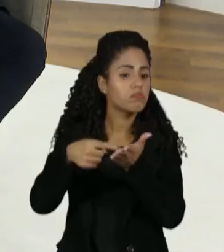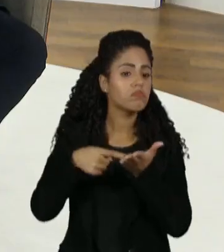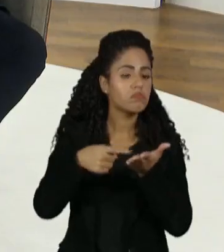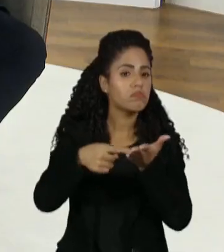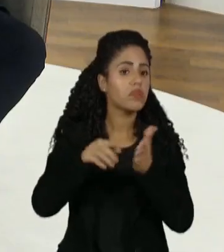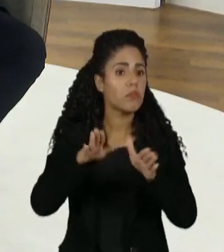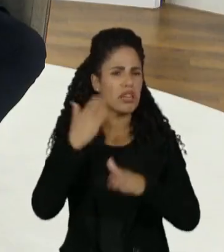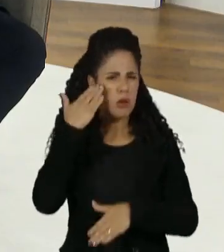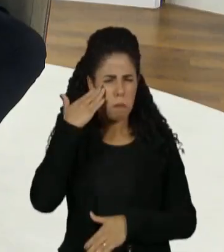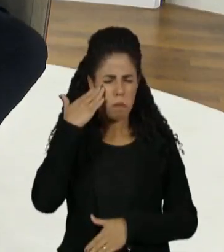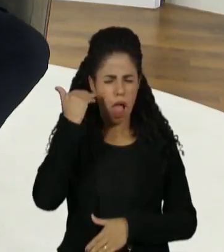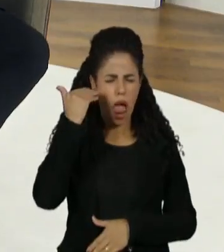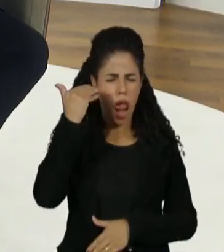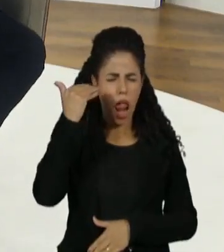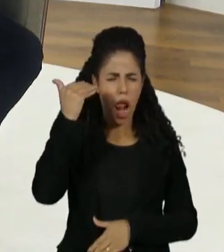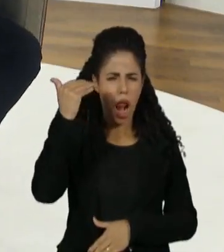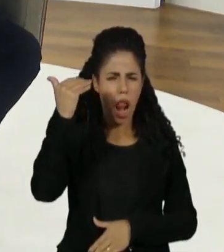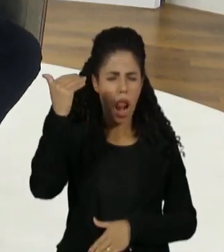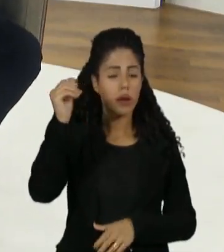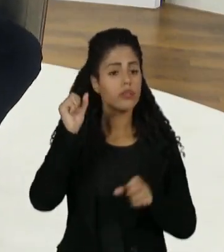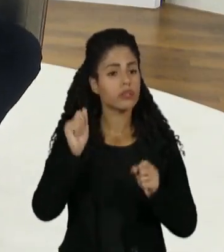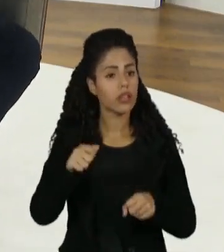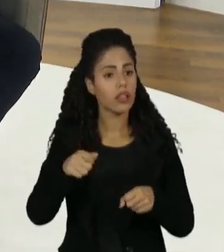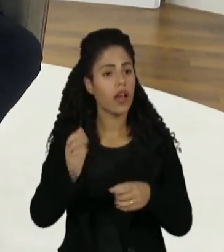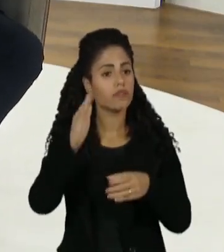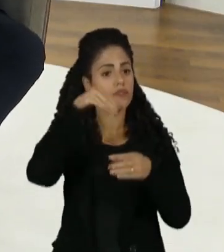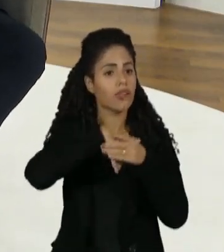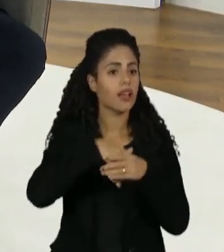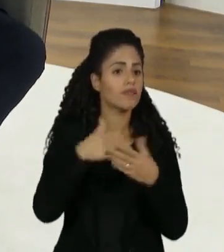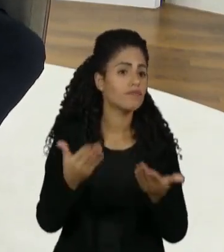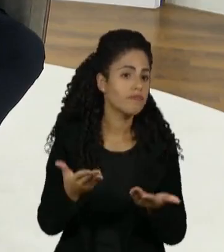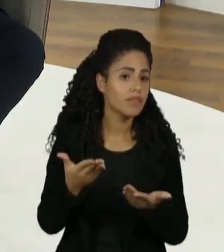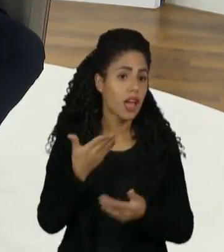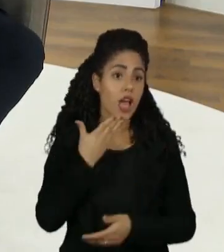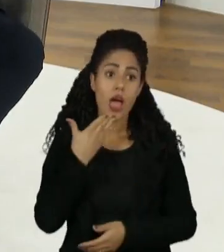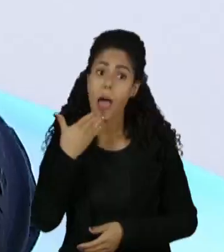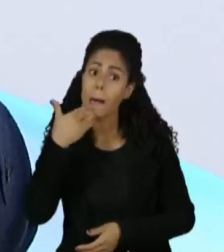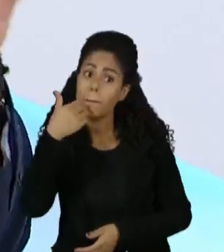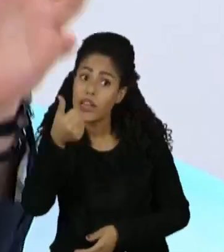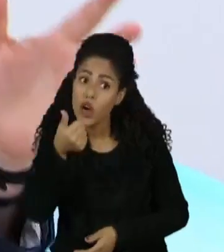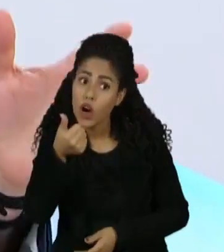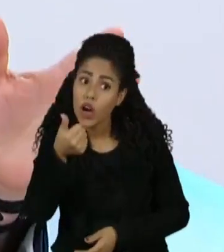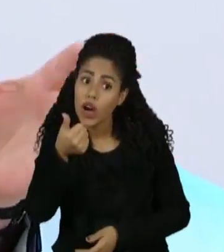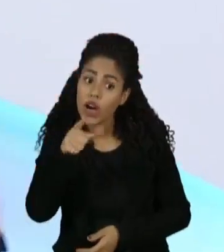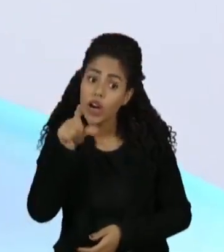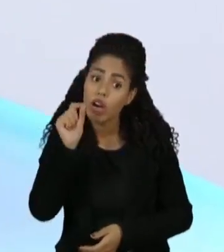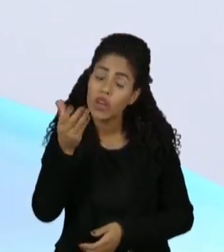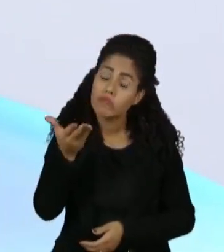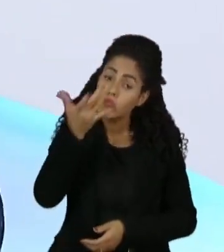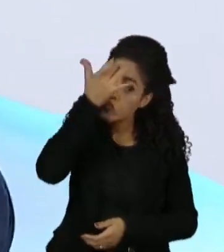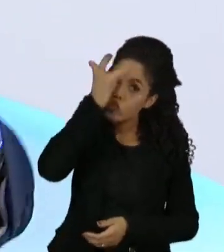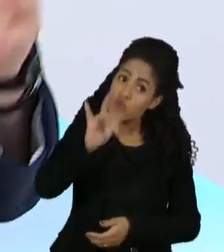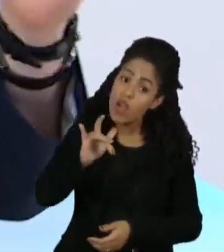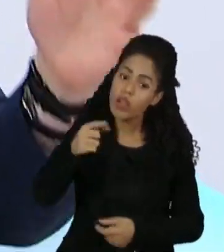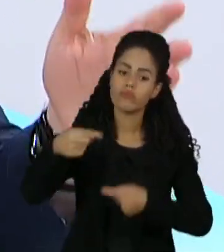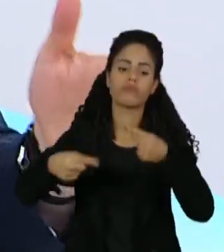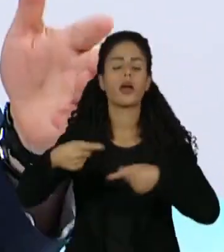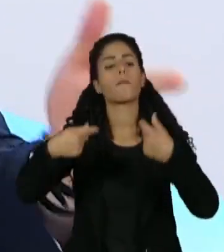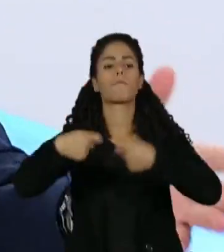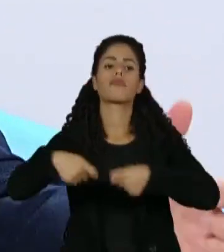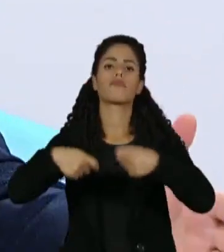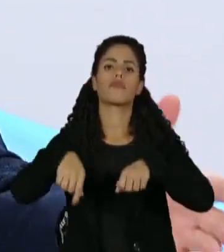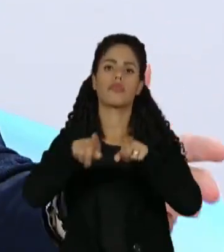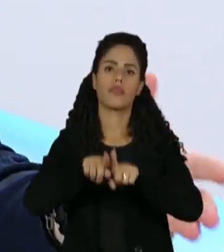mas a popularidade dele é tão grande, ele pode ser eleito presidente, será melhor representado. Isso tudo tem que ser discutido. Aliás, o Congresso